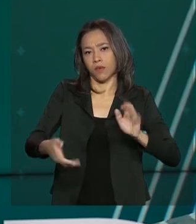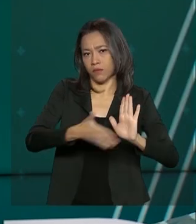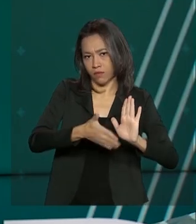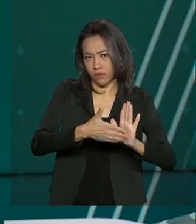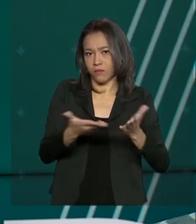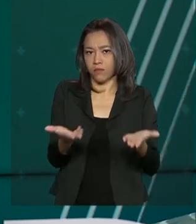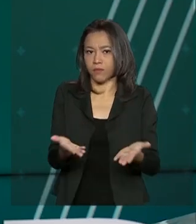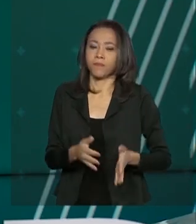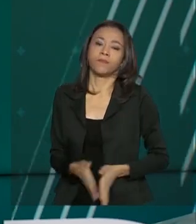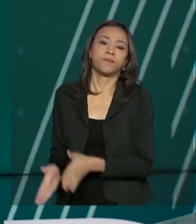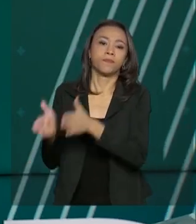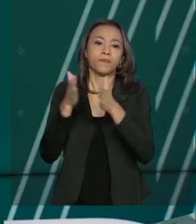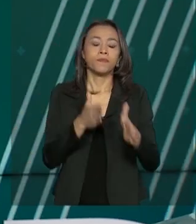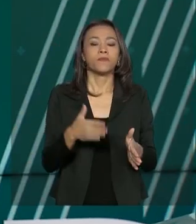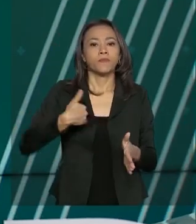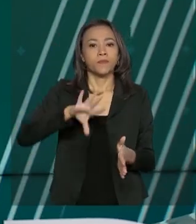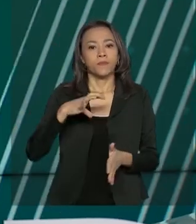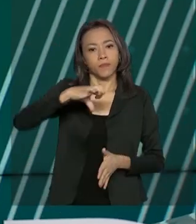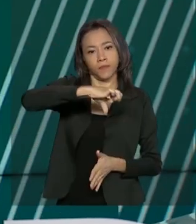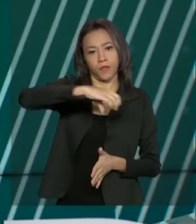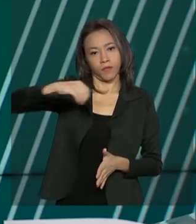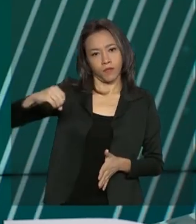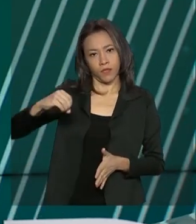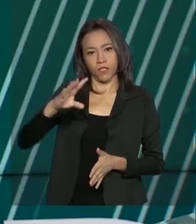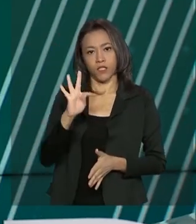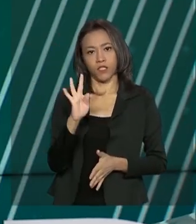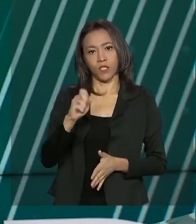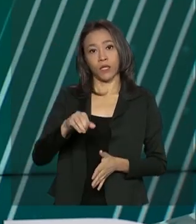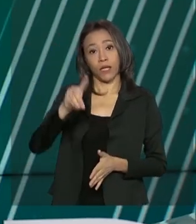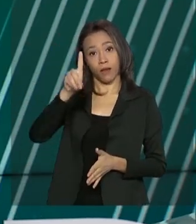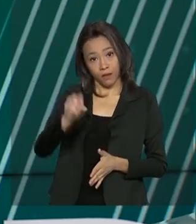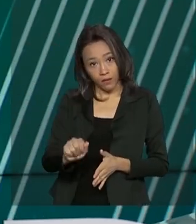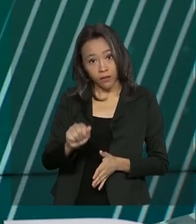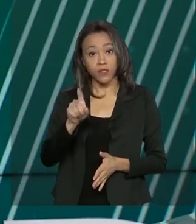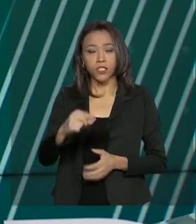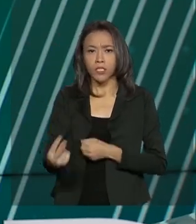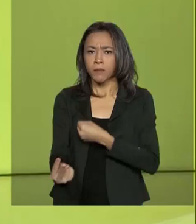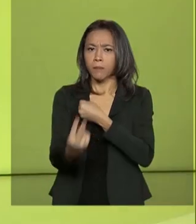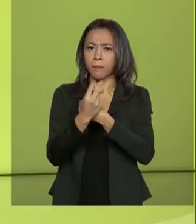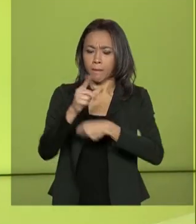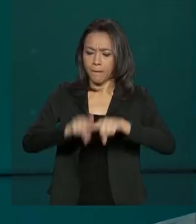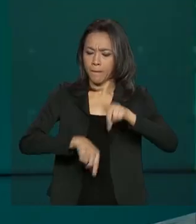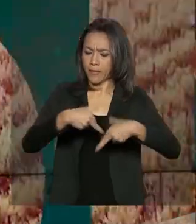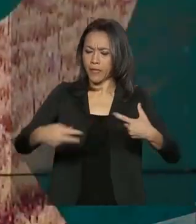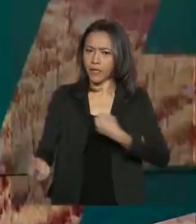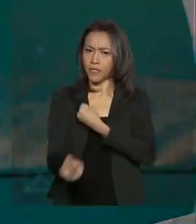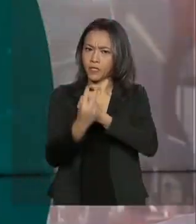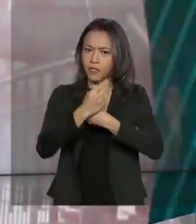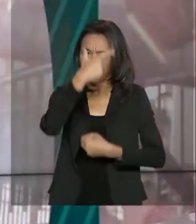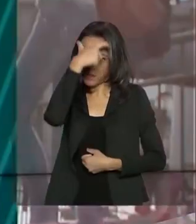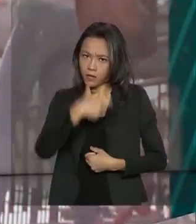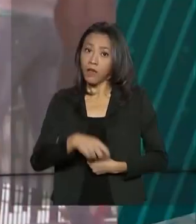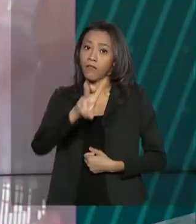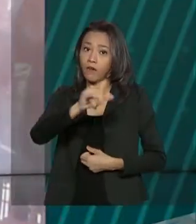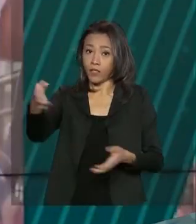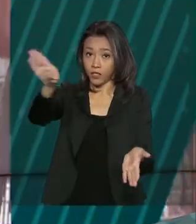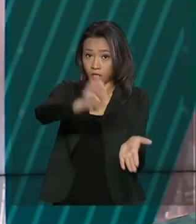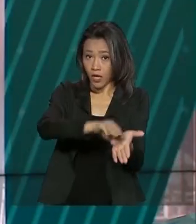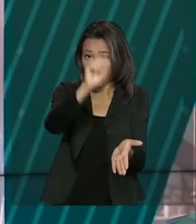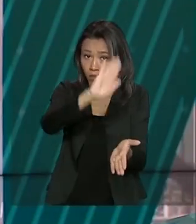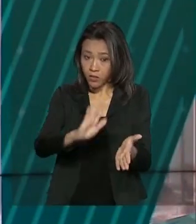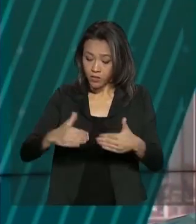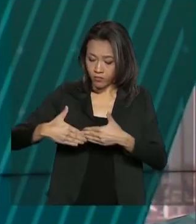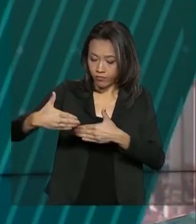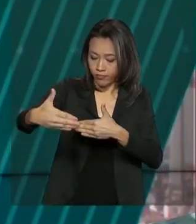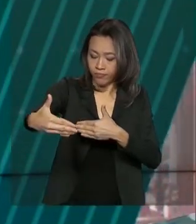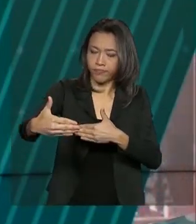Mais de 900 toneladas de equipamentos de proteção individual devem chegar ao Brasil nos próximos dias. O governo federal